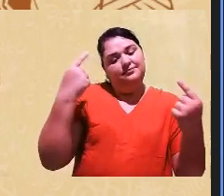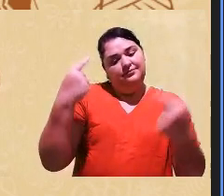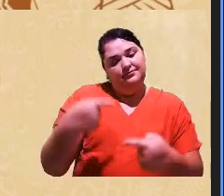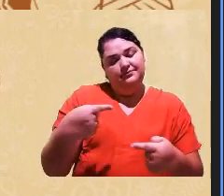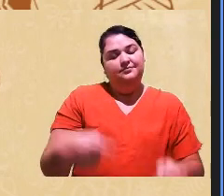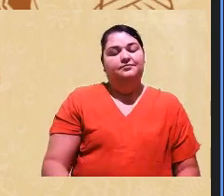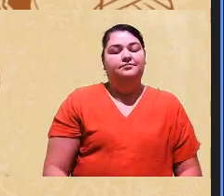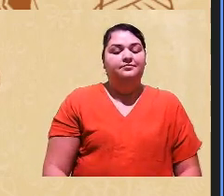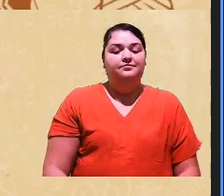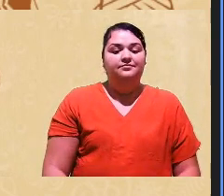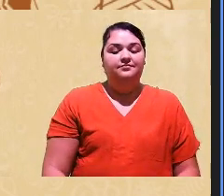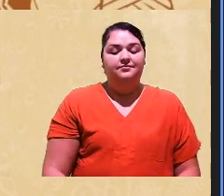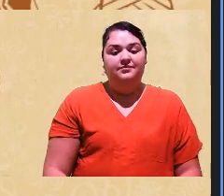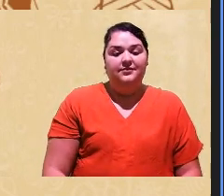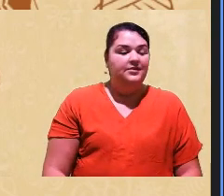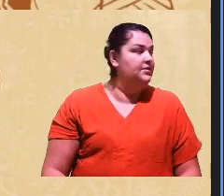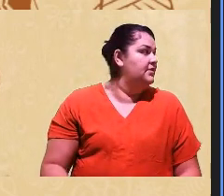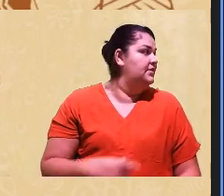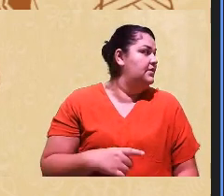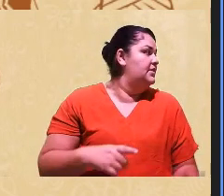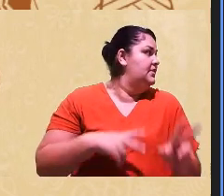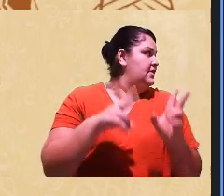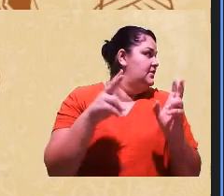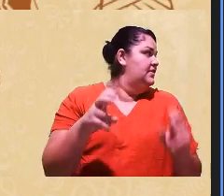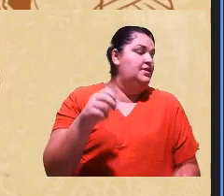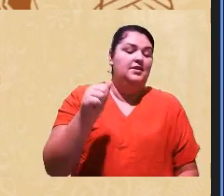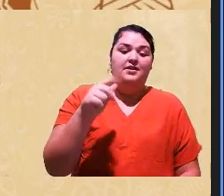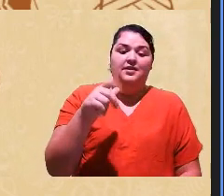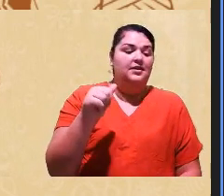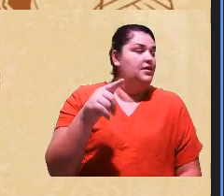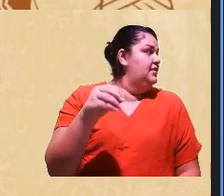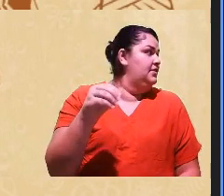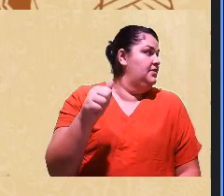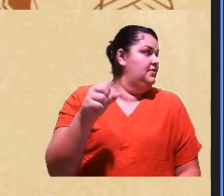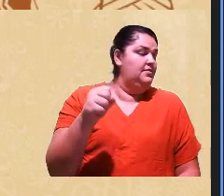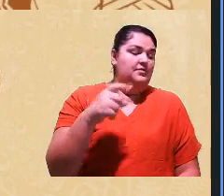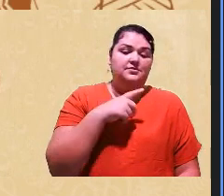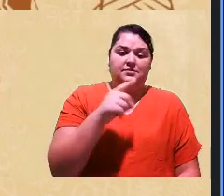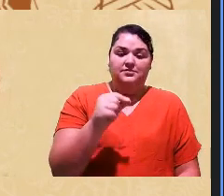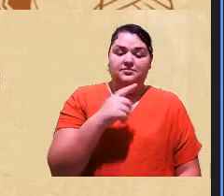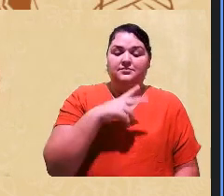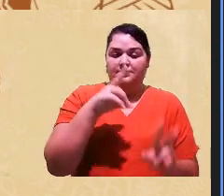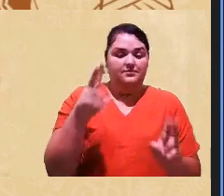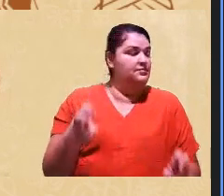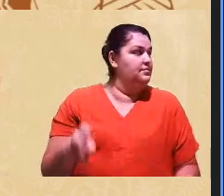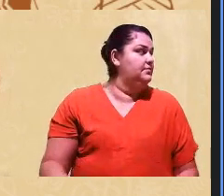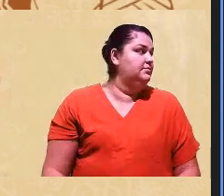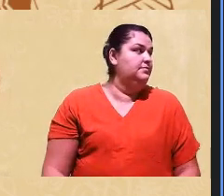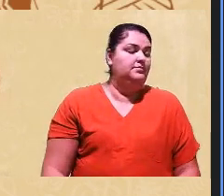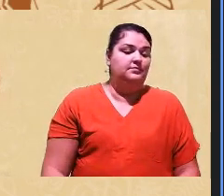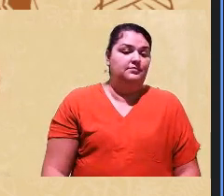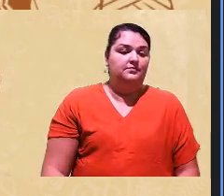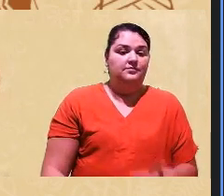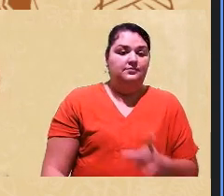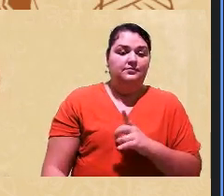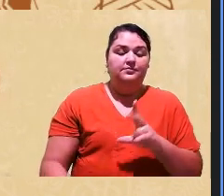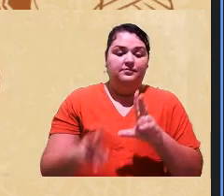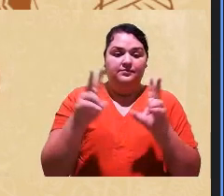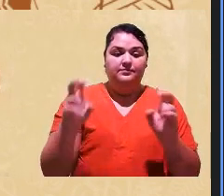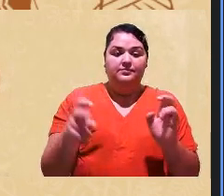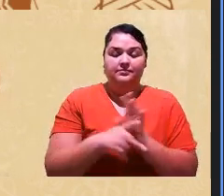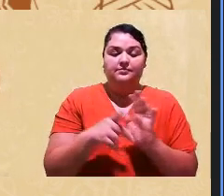a questão em Alagoas Marcilene que eu acho que você vai falar que você disse que ia comentar em relação a questão de colorismo